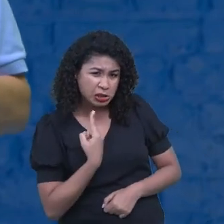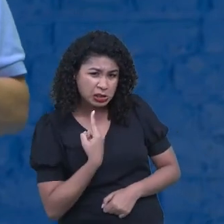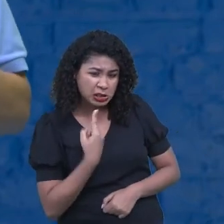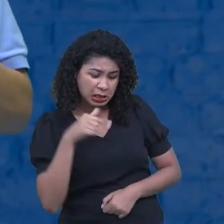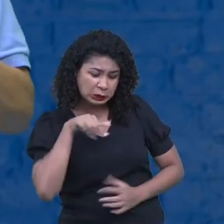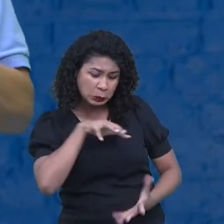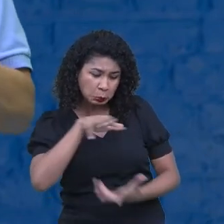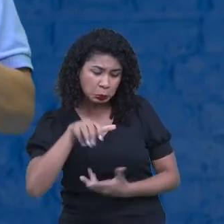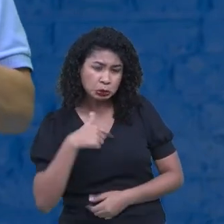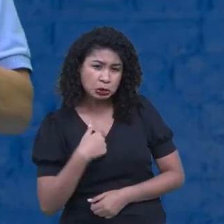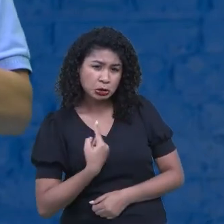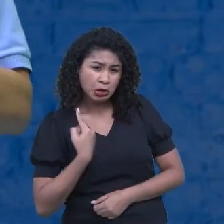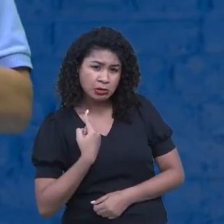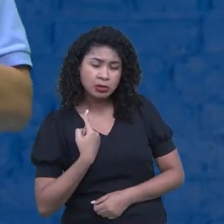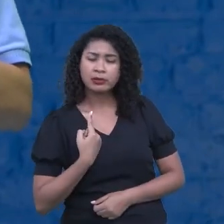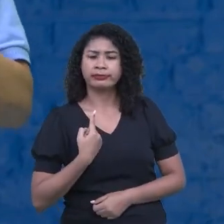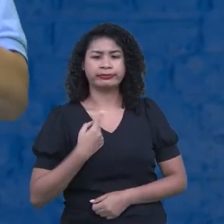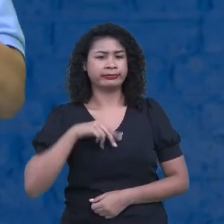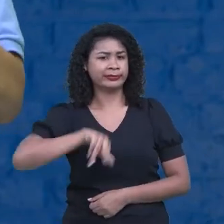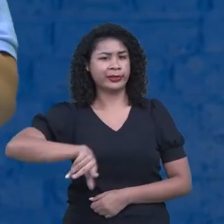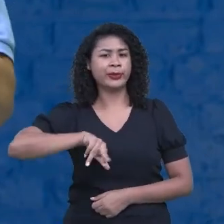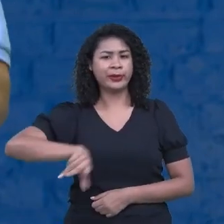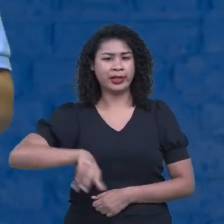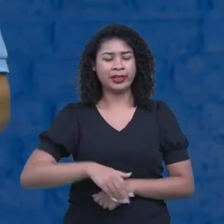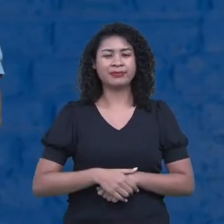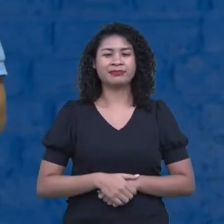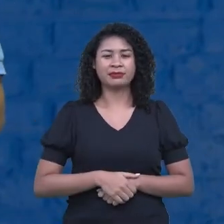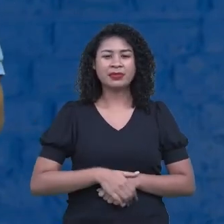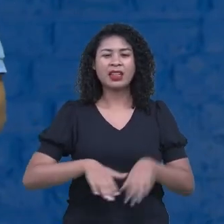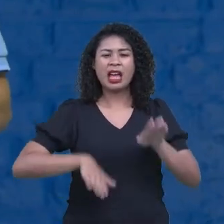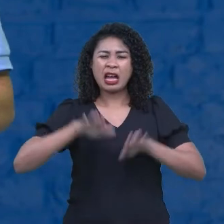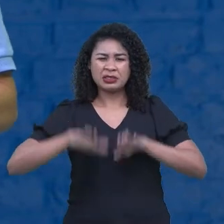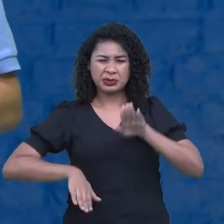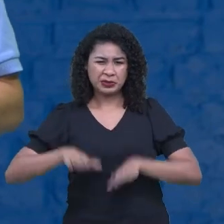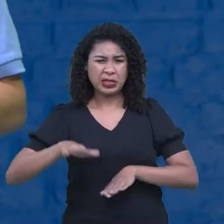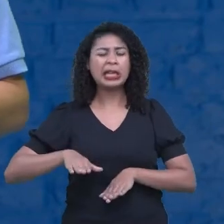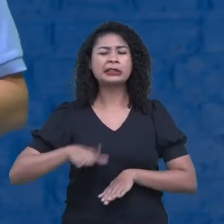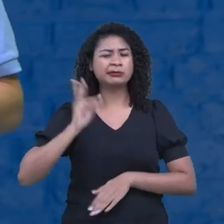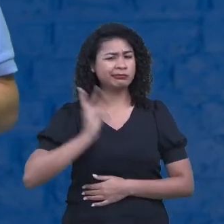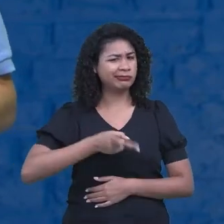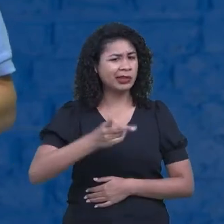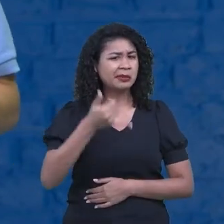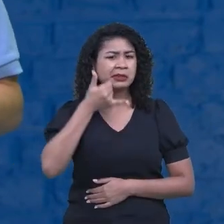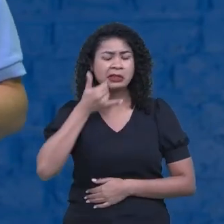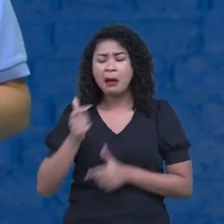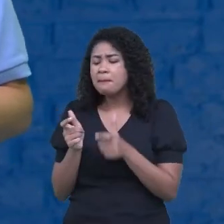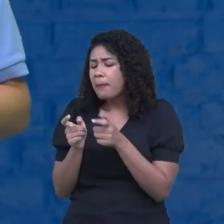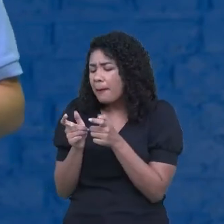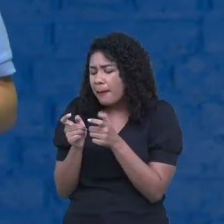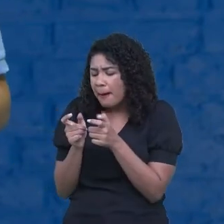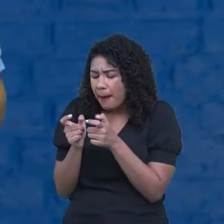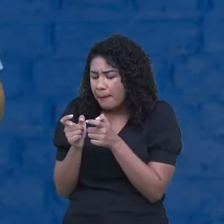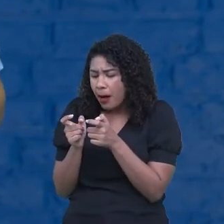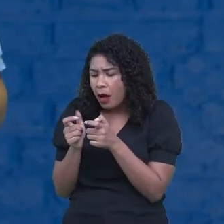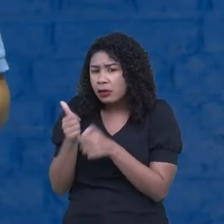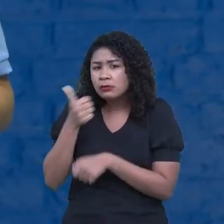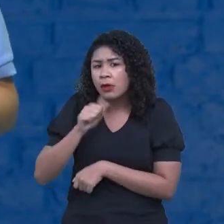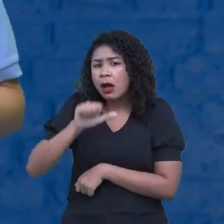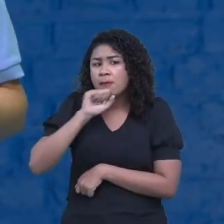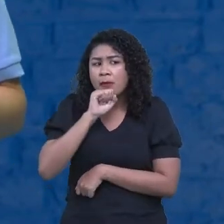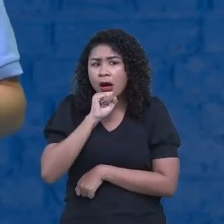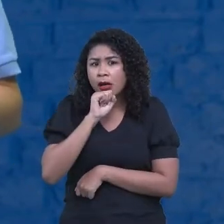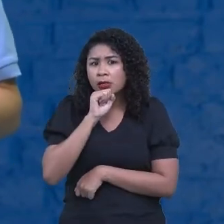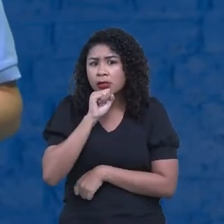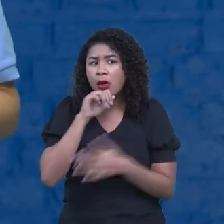Tirar um pouco do tempo, que às vezes está tão ligado ao celular, que eu não tenho tempo de conversar com a minha mãe, eu não tenho tempo de